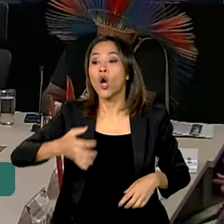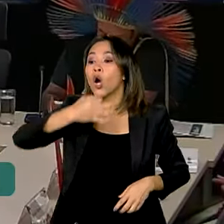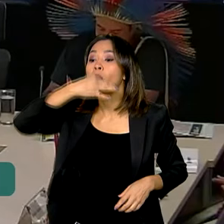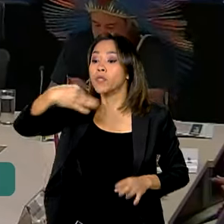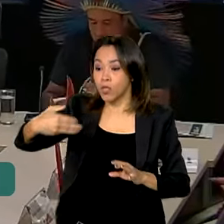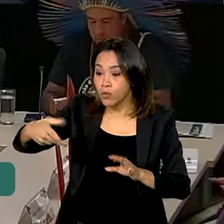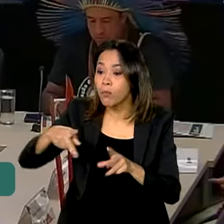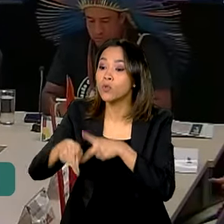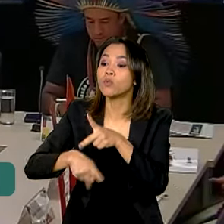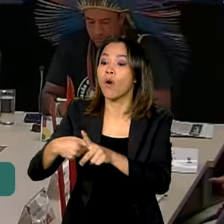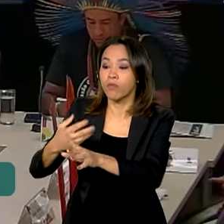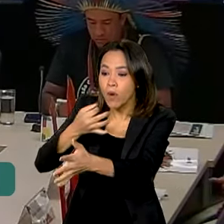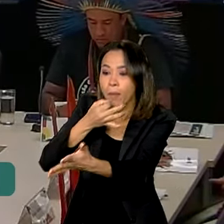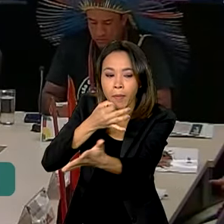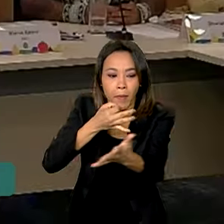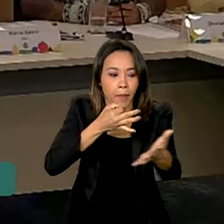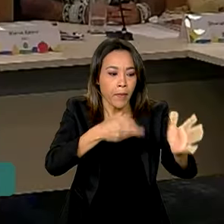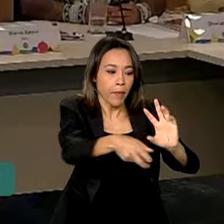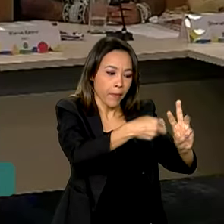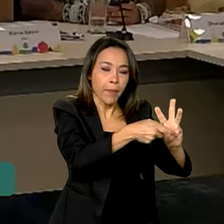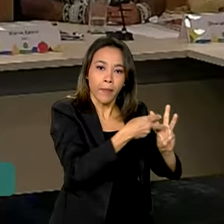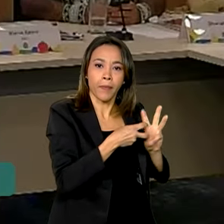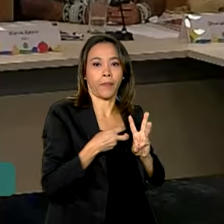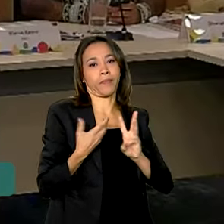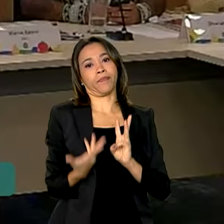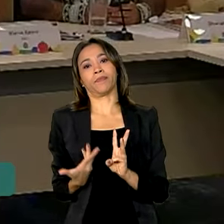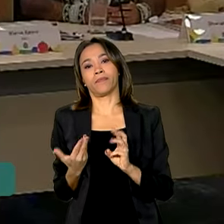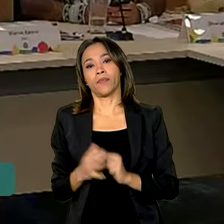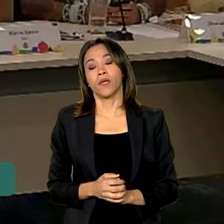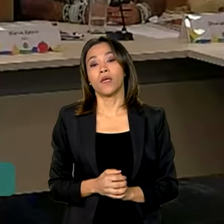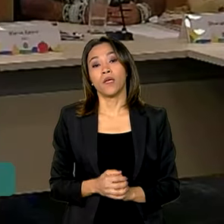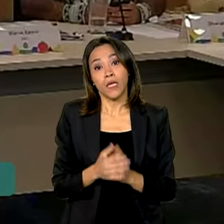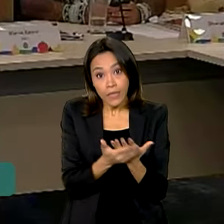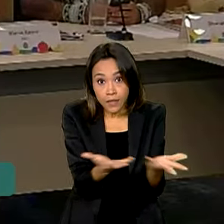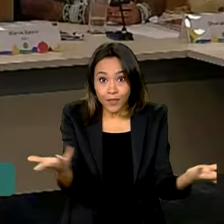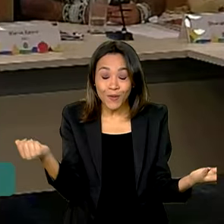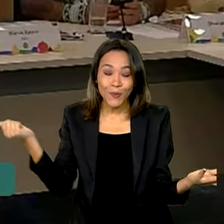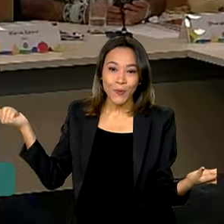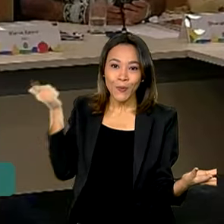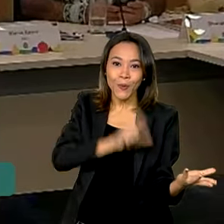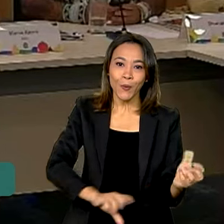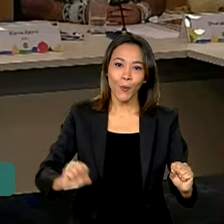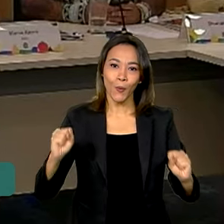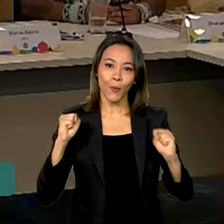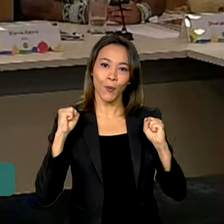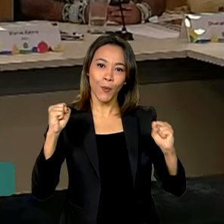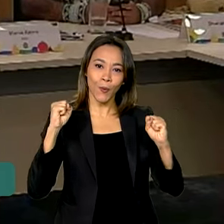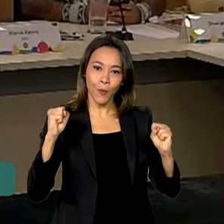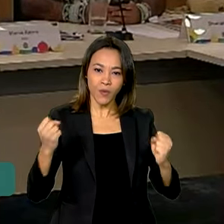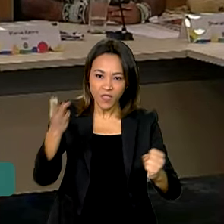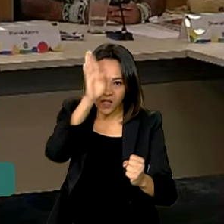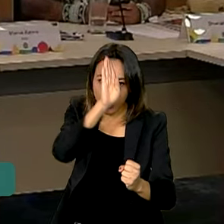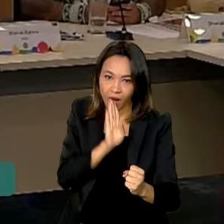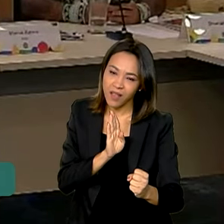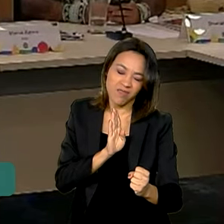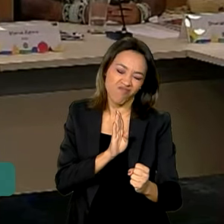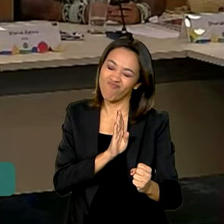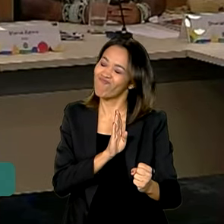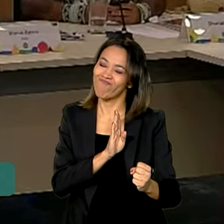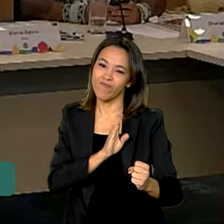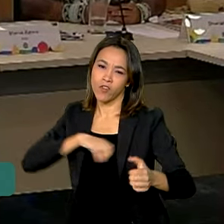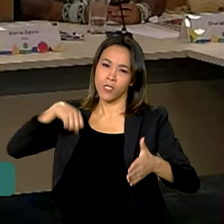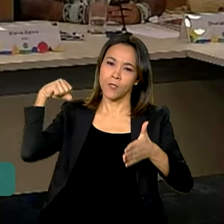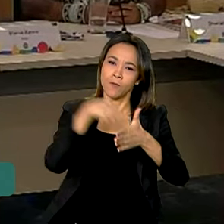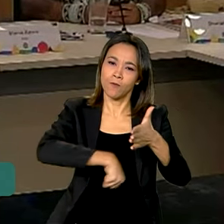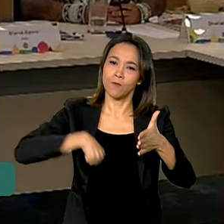dos povos originários do Brasil. Tudo isso não nos foi concedido, foi conquistado, ou melhor, foi